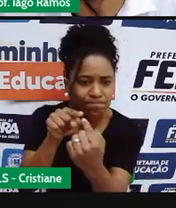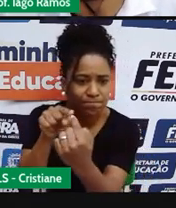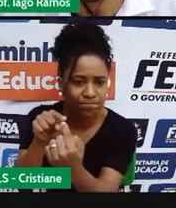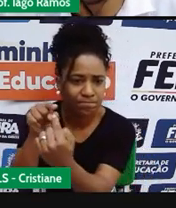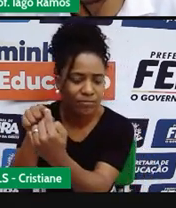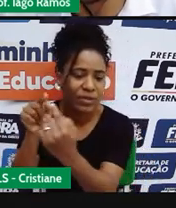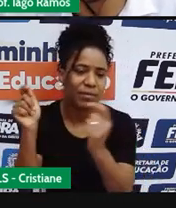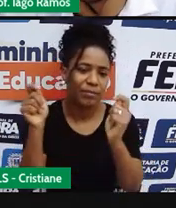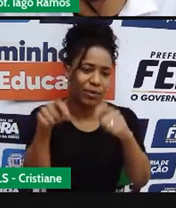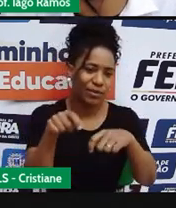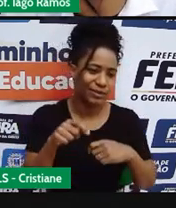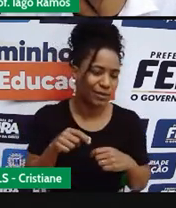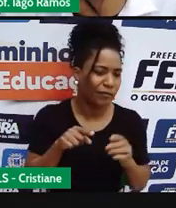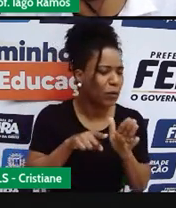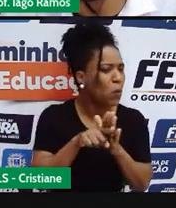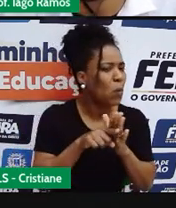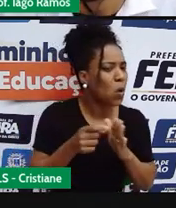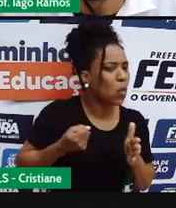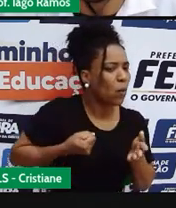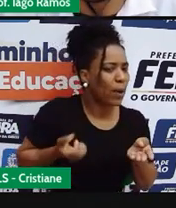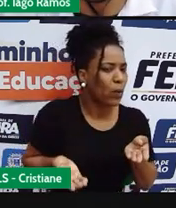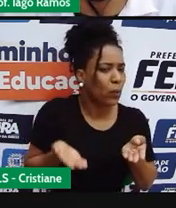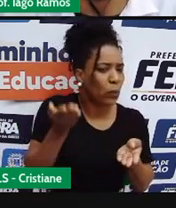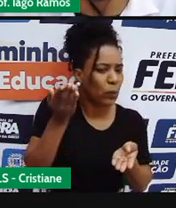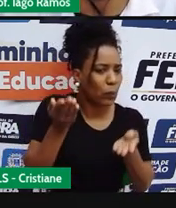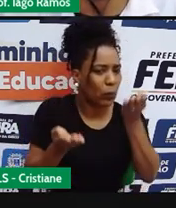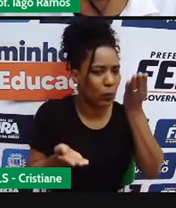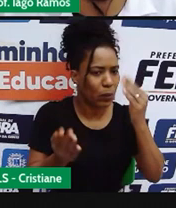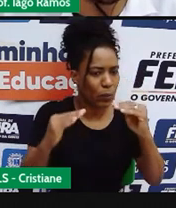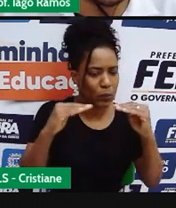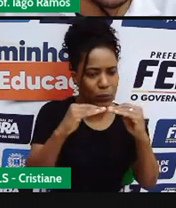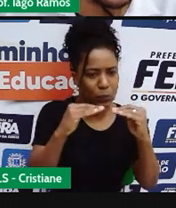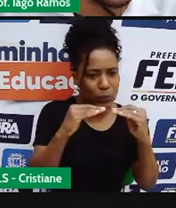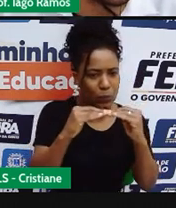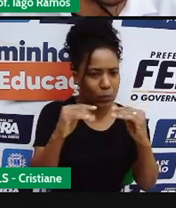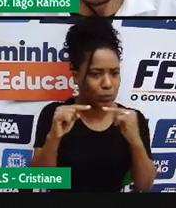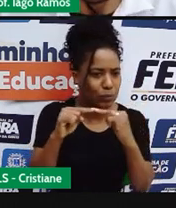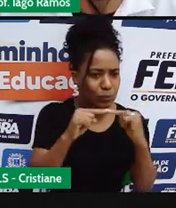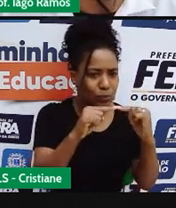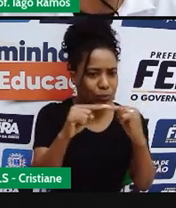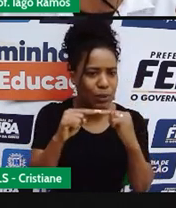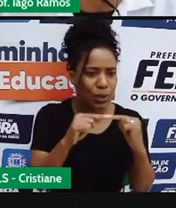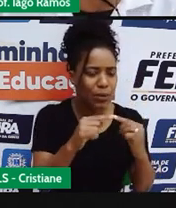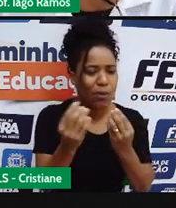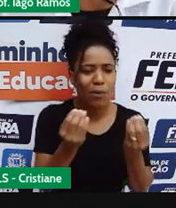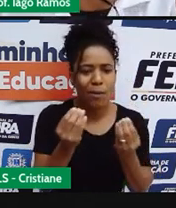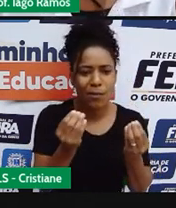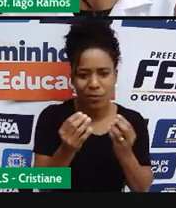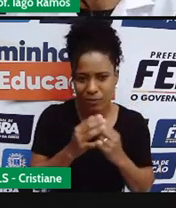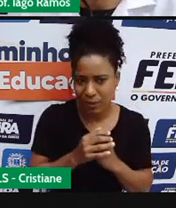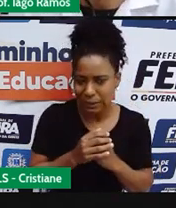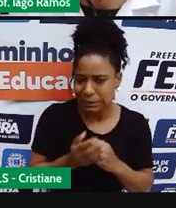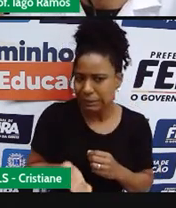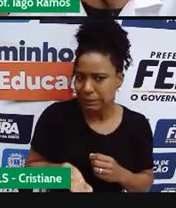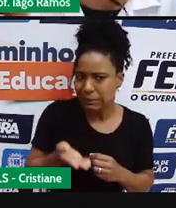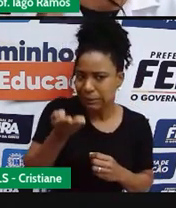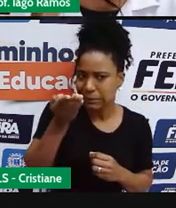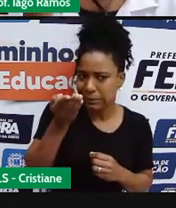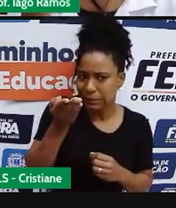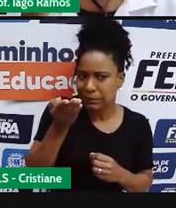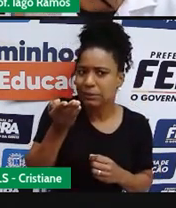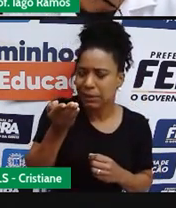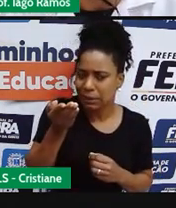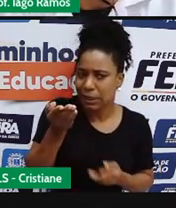grandezas. Pesquisa isso, né? Procura situações que você perceba assim, ó, essa grandeza tá aumentando e tá fazendo a outra